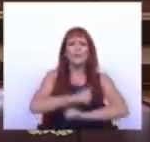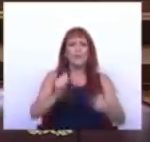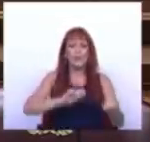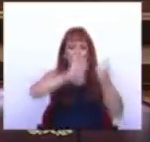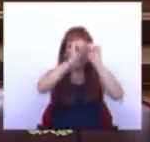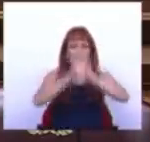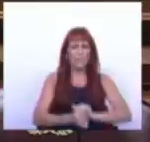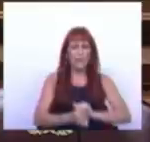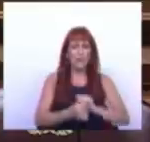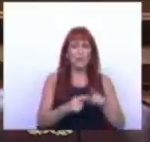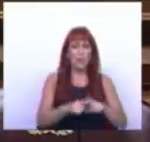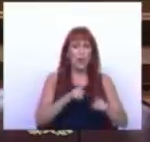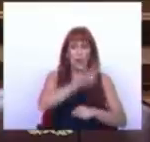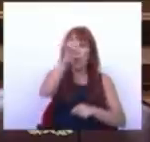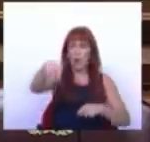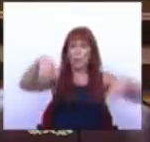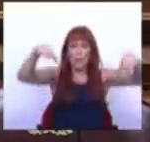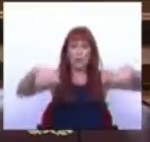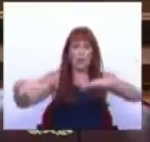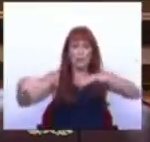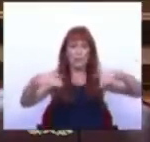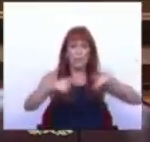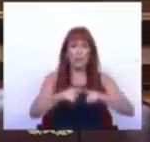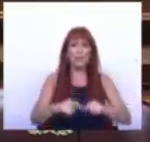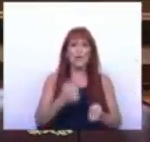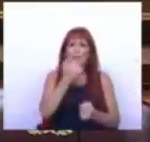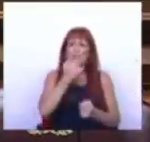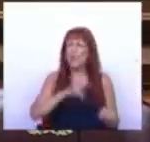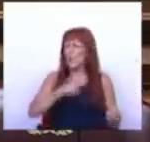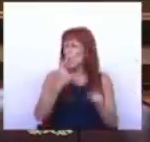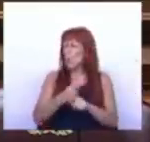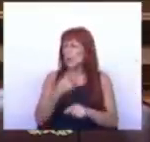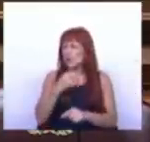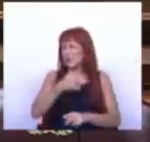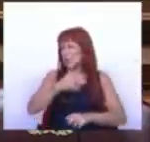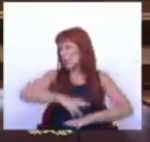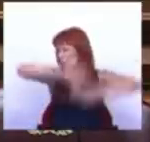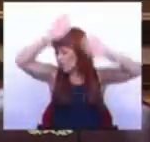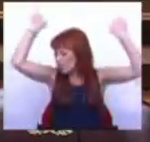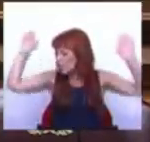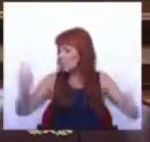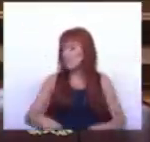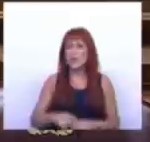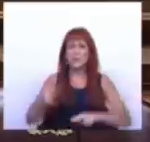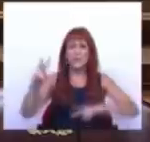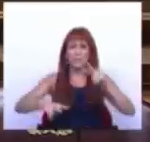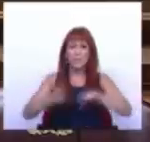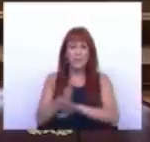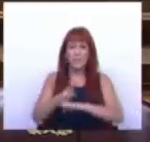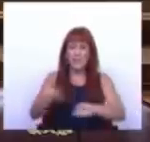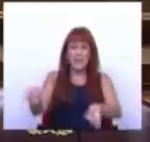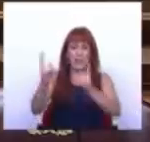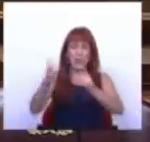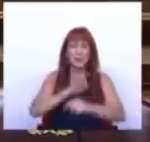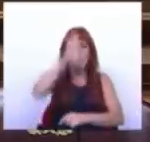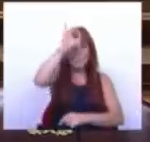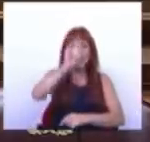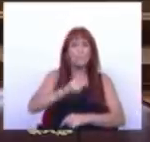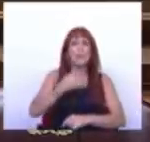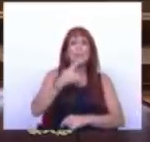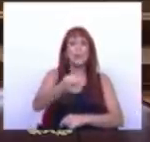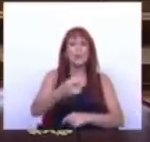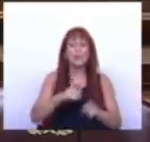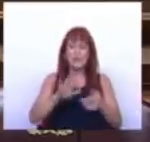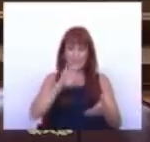transformar uma ida a um estádio de futebol, de um prazer, por uma coisa tão desagradável que a meia repartição de finanças. E portanto, Sr. Primeiro-Ministro, pergunto-lhe o seguinte,